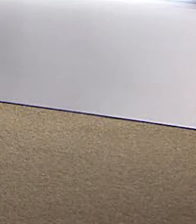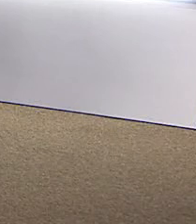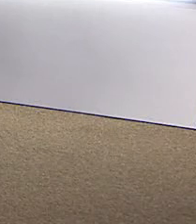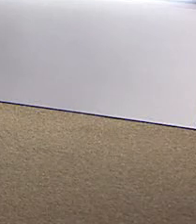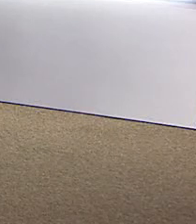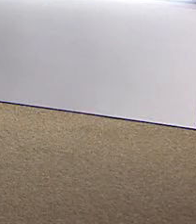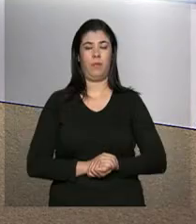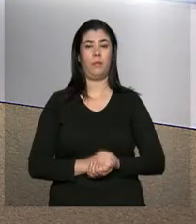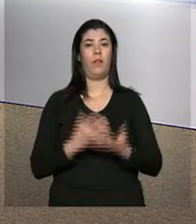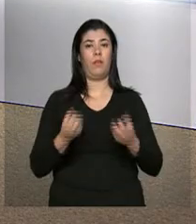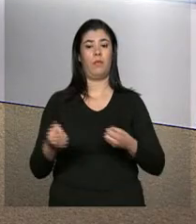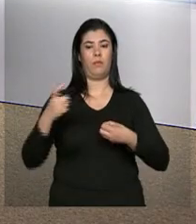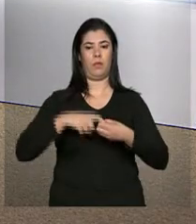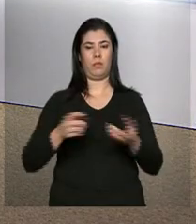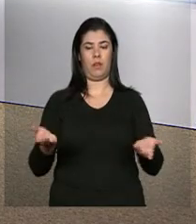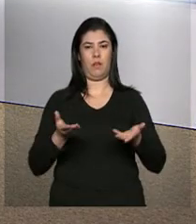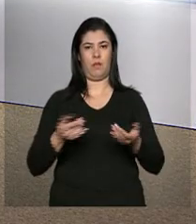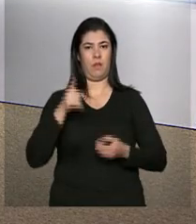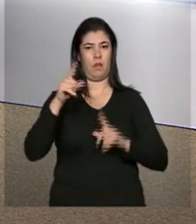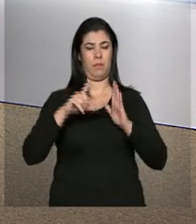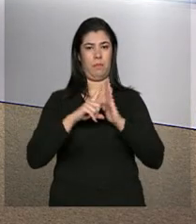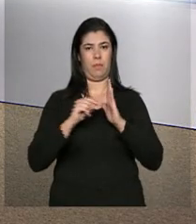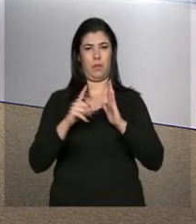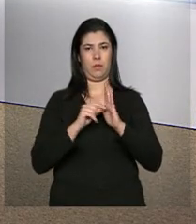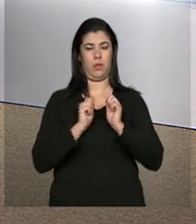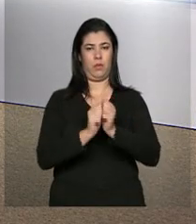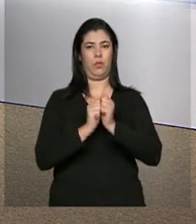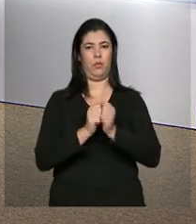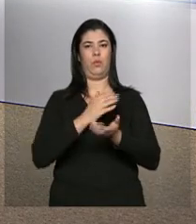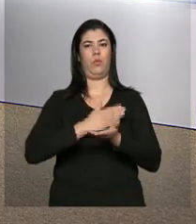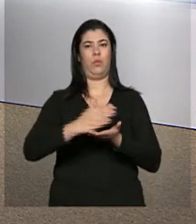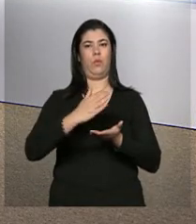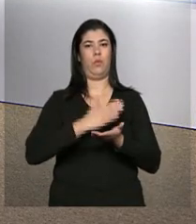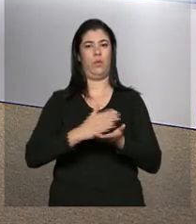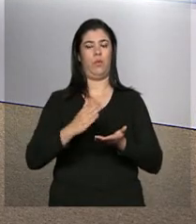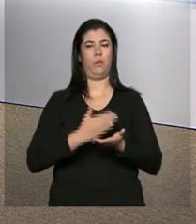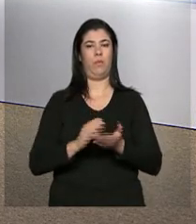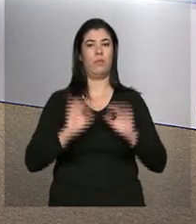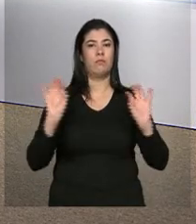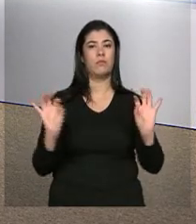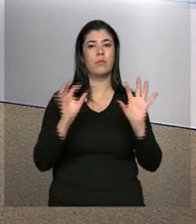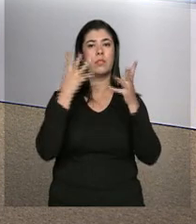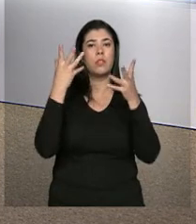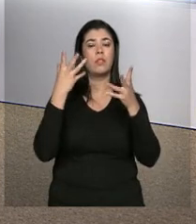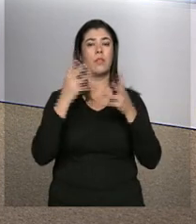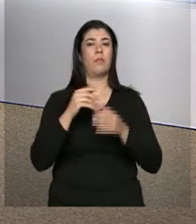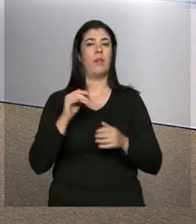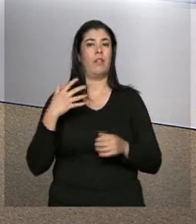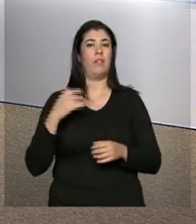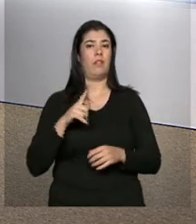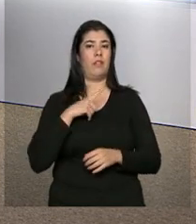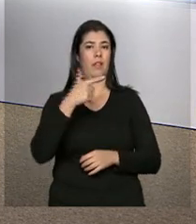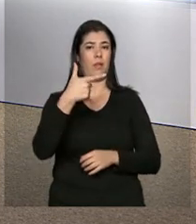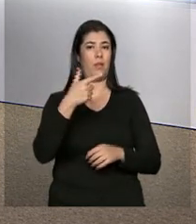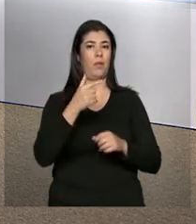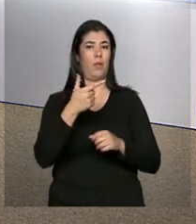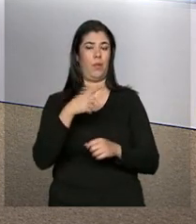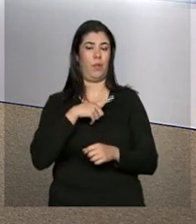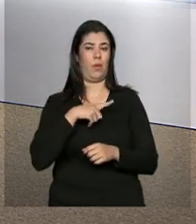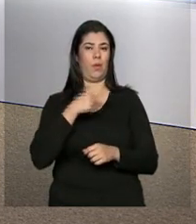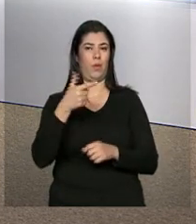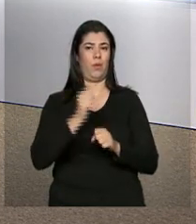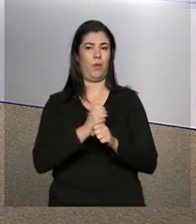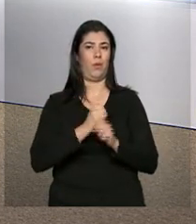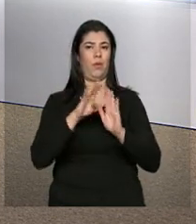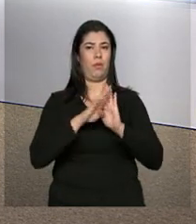E vamos voltar agora ao Palácio do Planalto, onde começa daqui a pouco a cerimônia que marca os dois anos do programa Mais Médicos. A